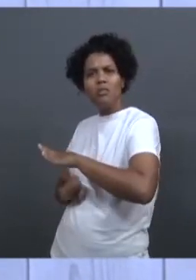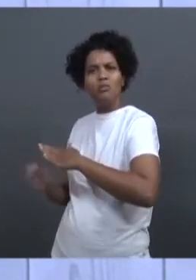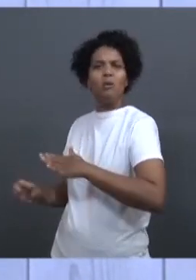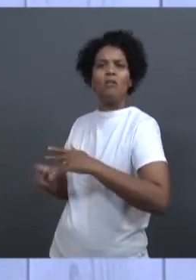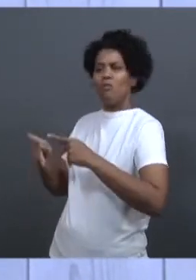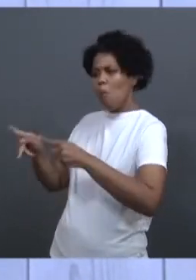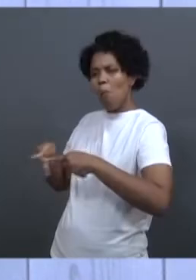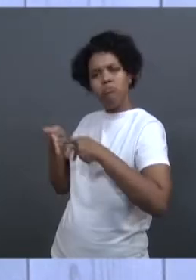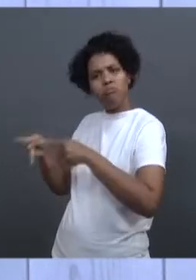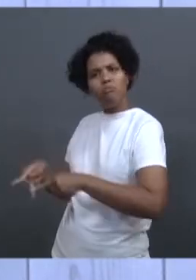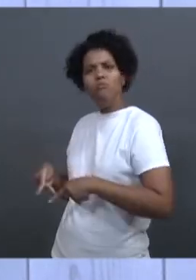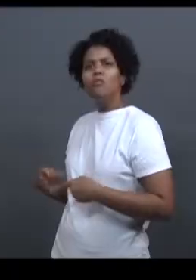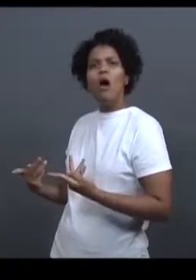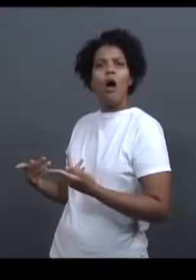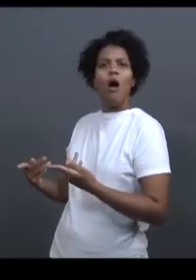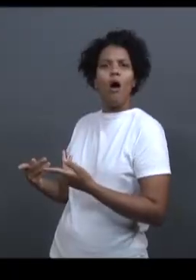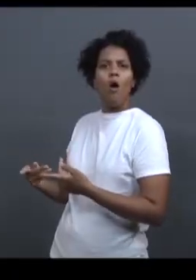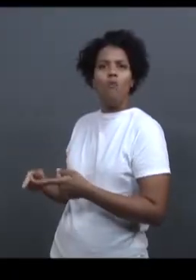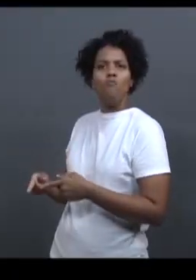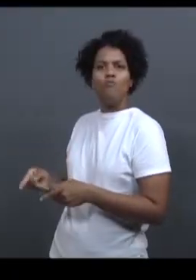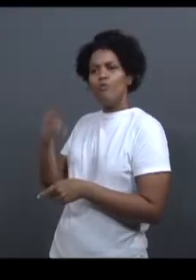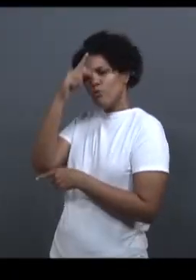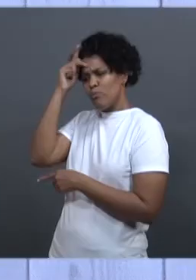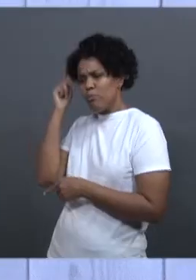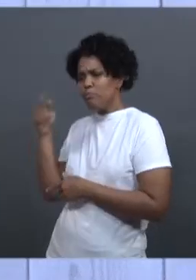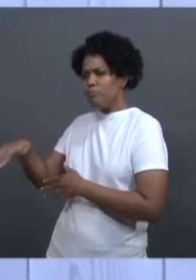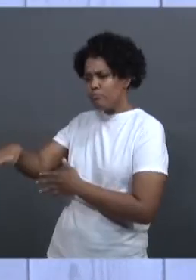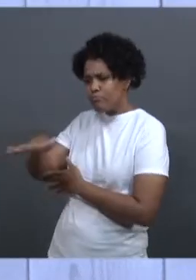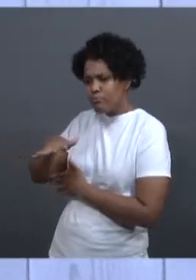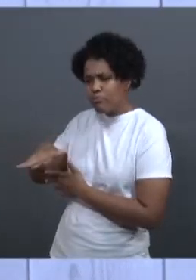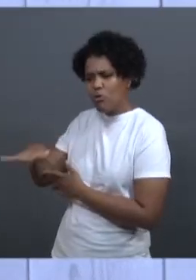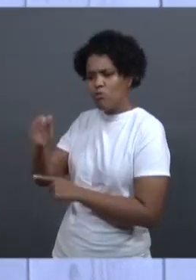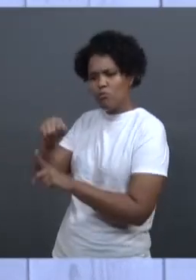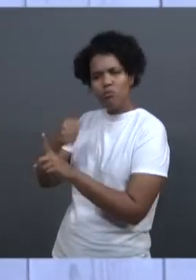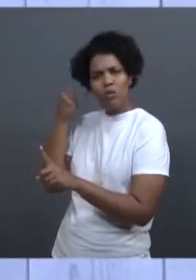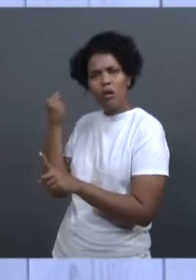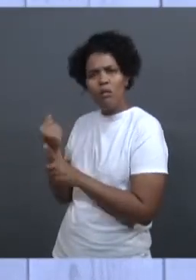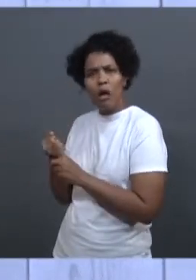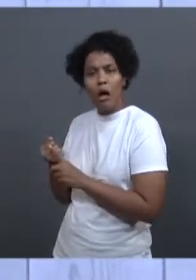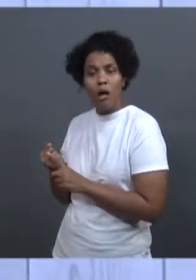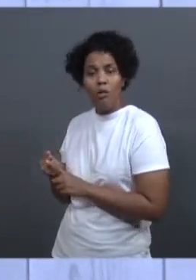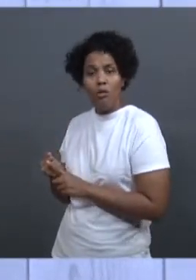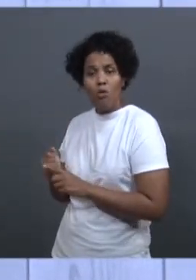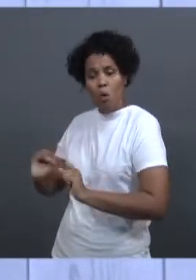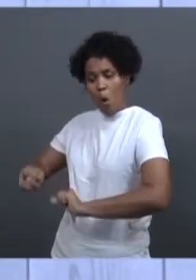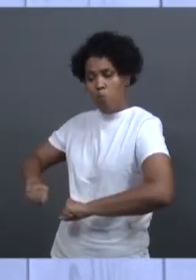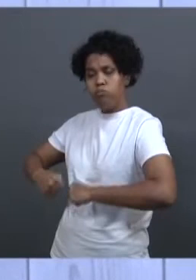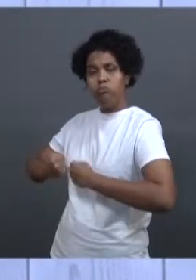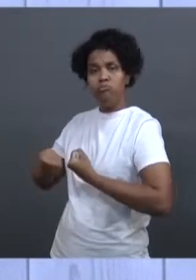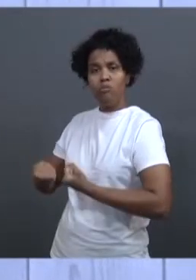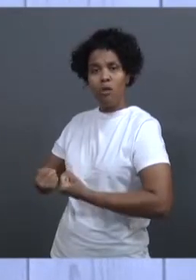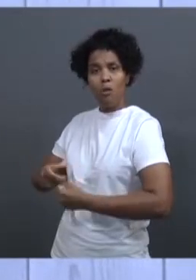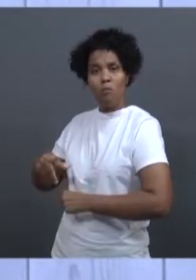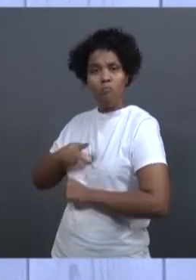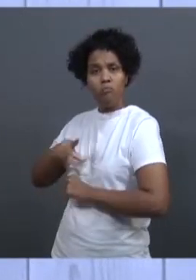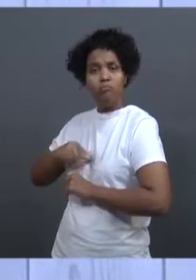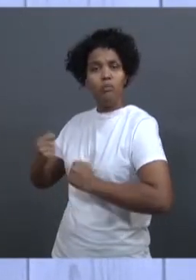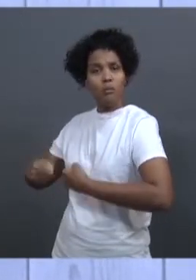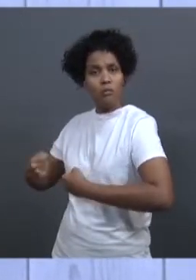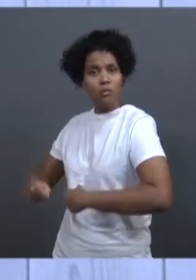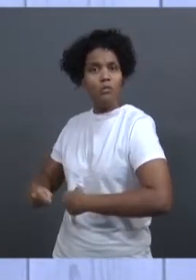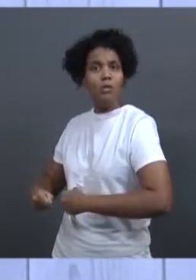população, do cidadão, e o poder público tem que regular isto, o papel do poder público é isto,